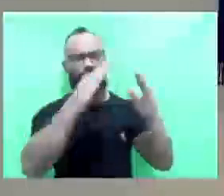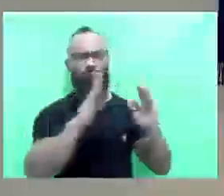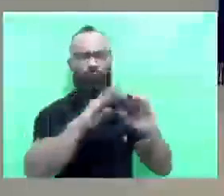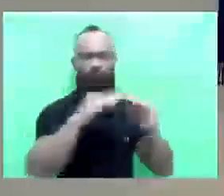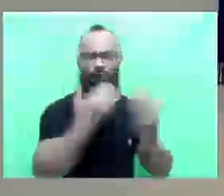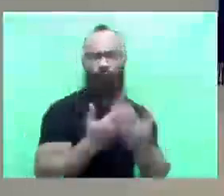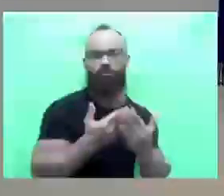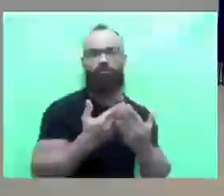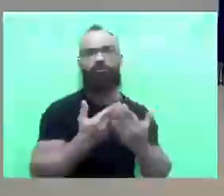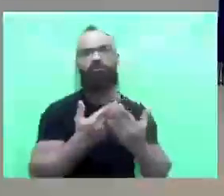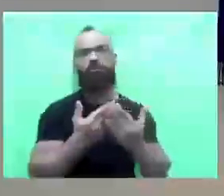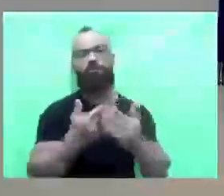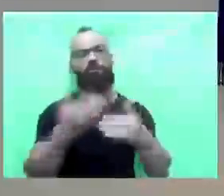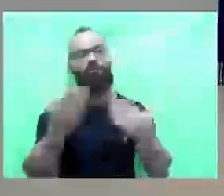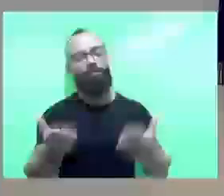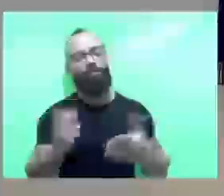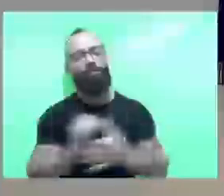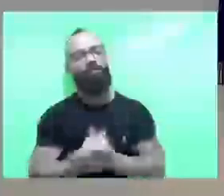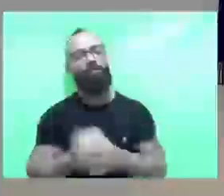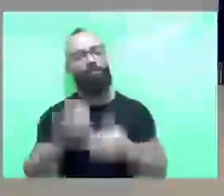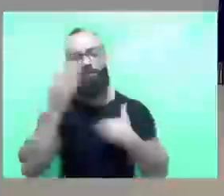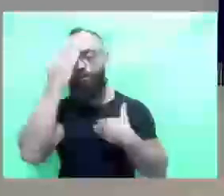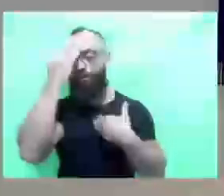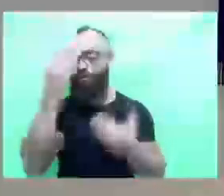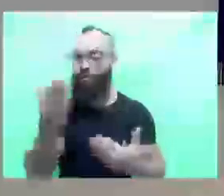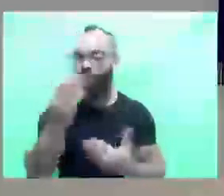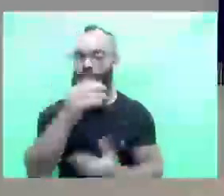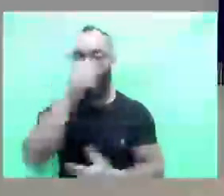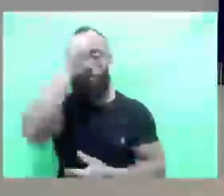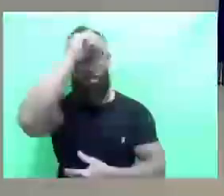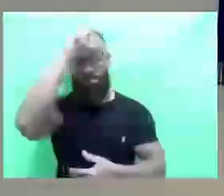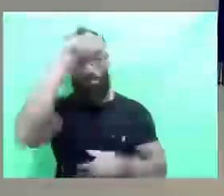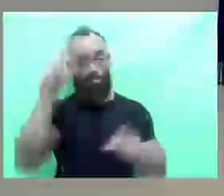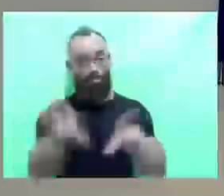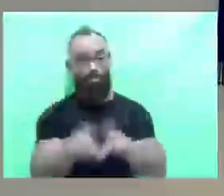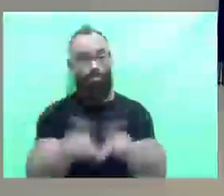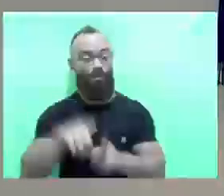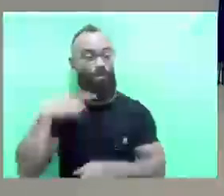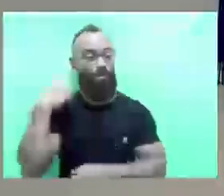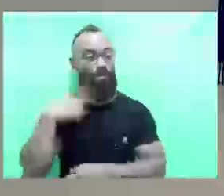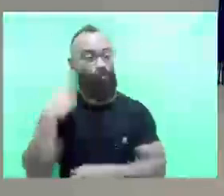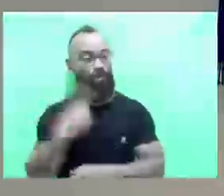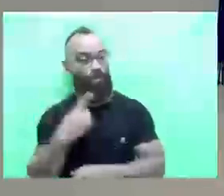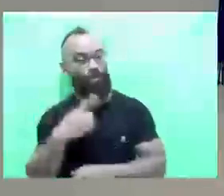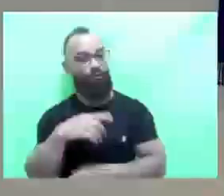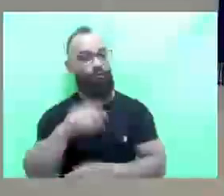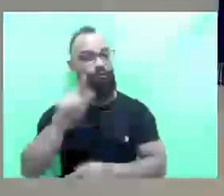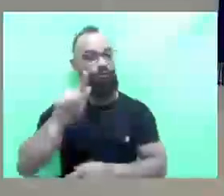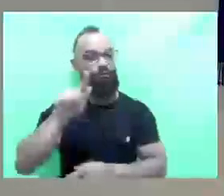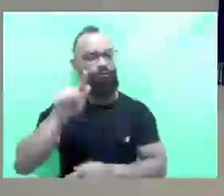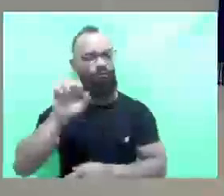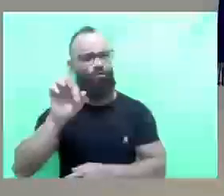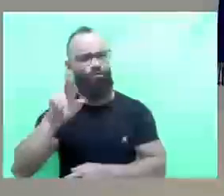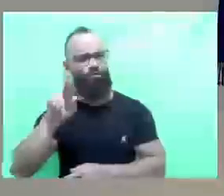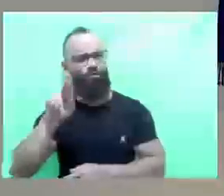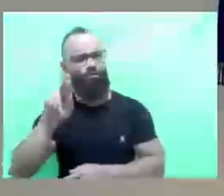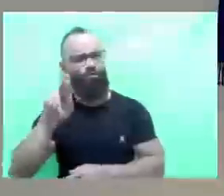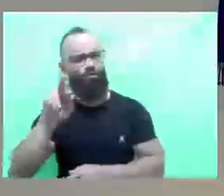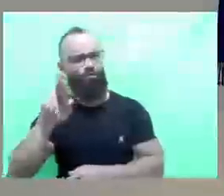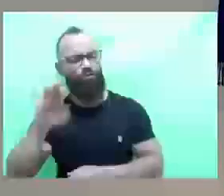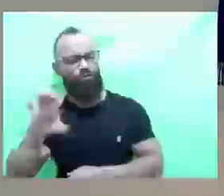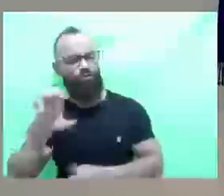Então, quero agradecer o prefeito e também o deputado Ger, que mandou dinheiro para essa emenda, emenda parlamentar para essa escola.